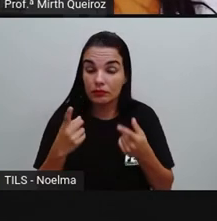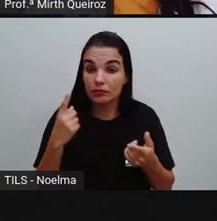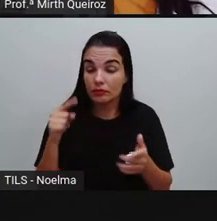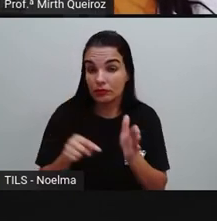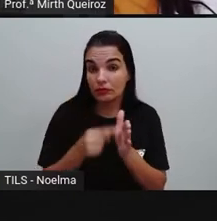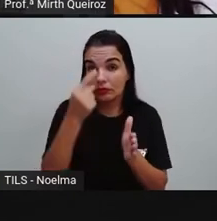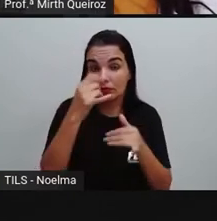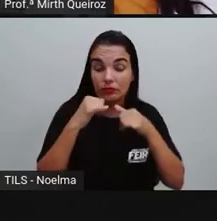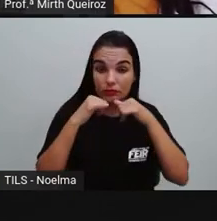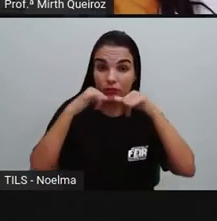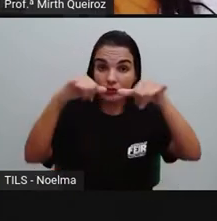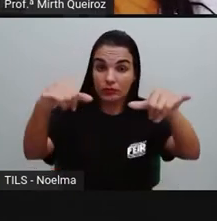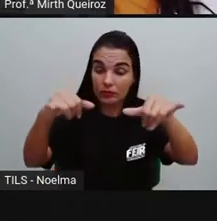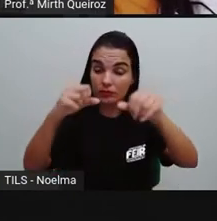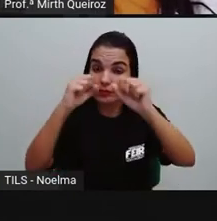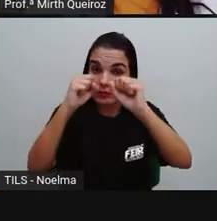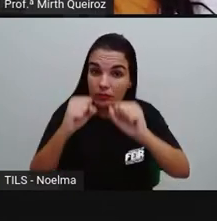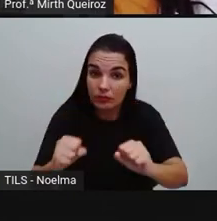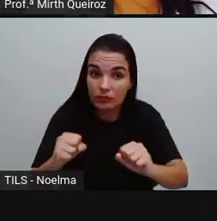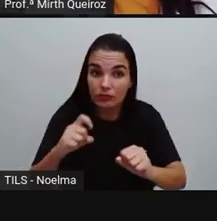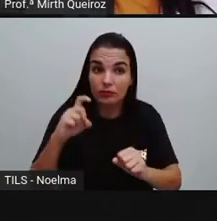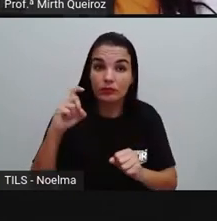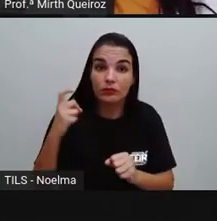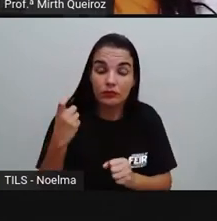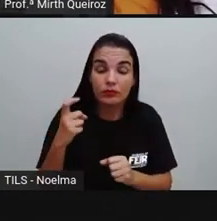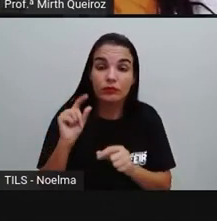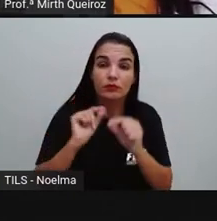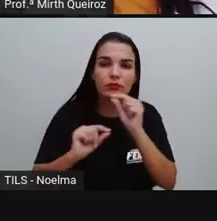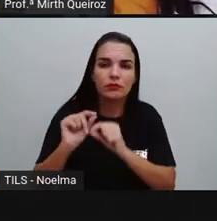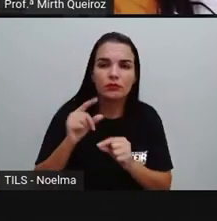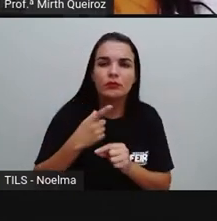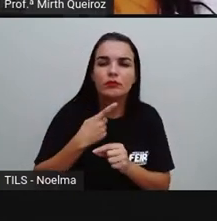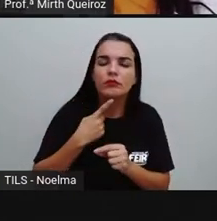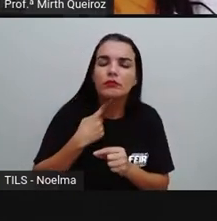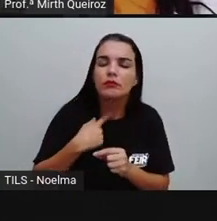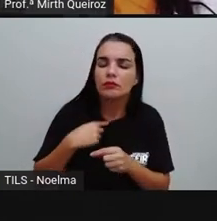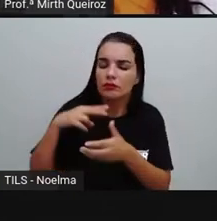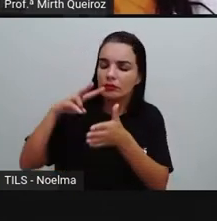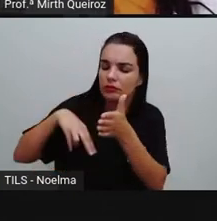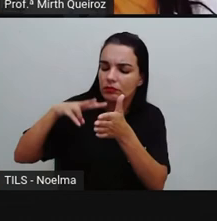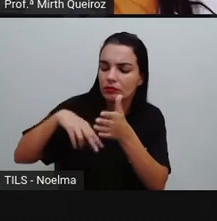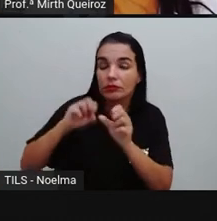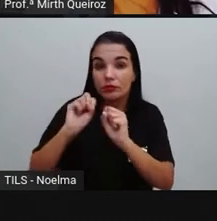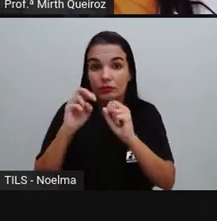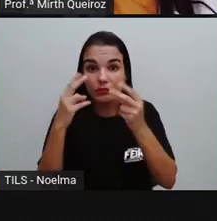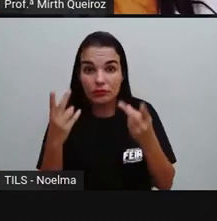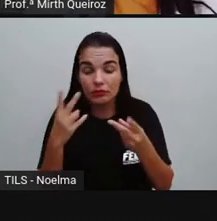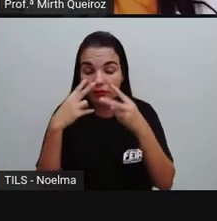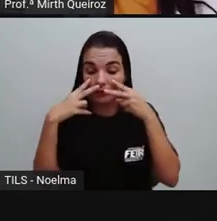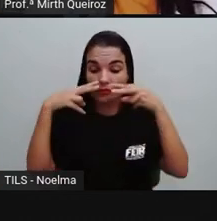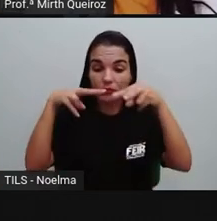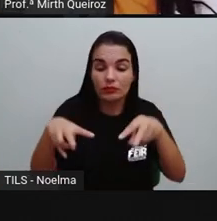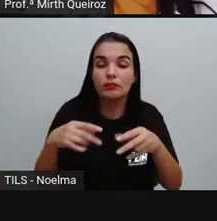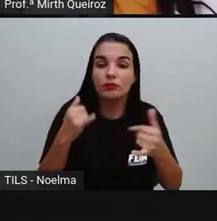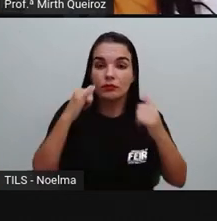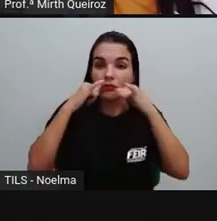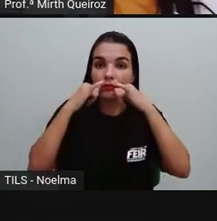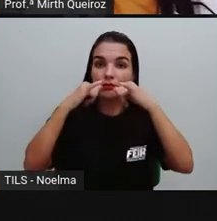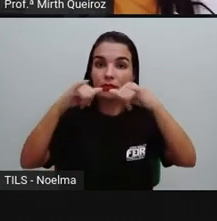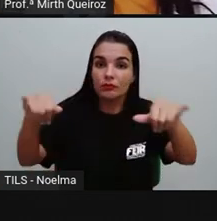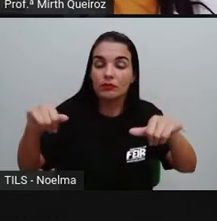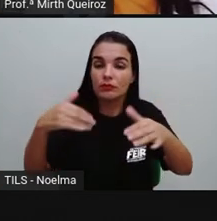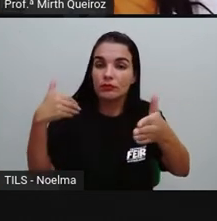a primeira notícia pode ser que tenha te interessado mais por se tratar de uma notícia que está mais